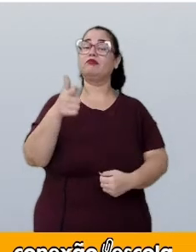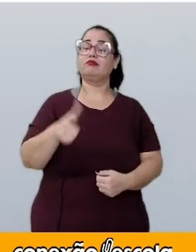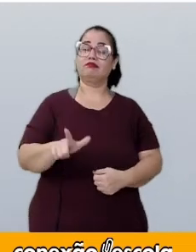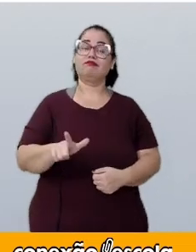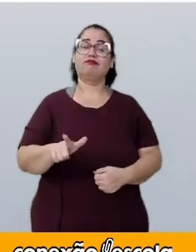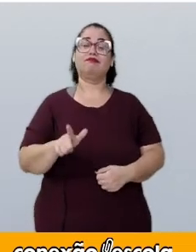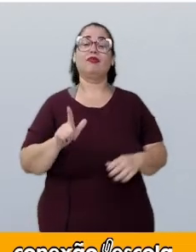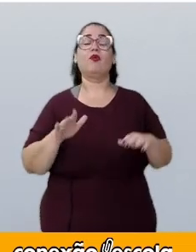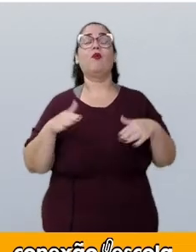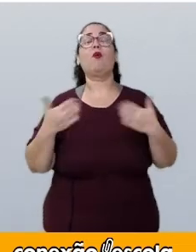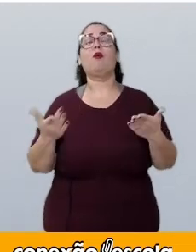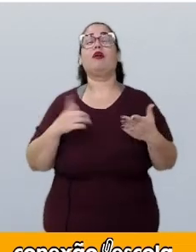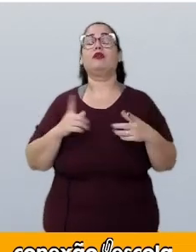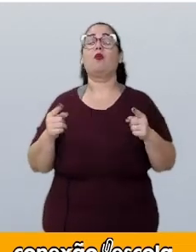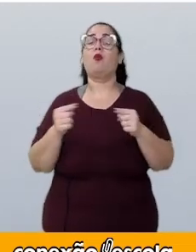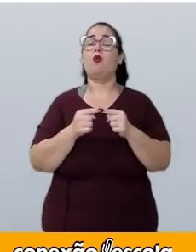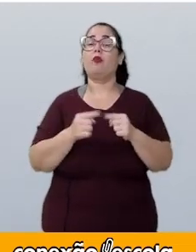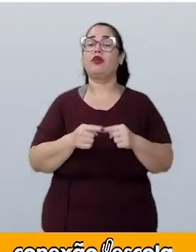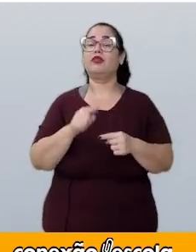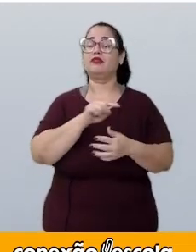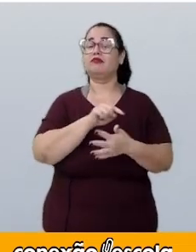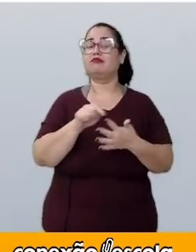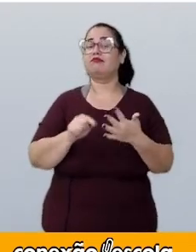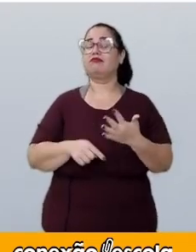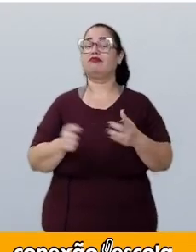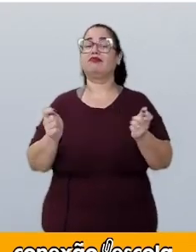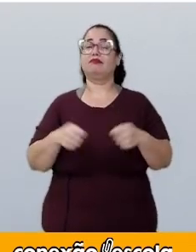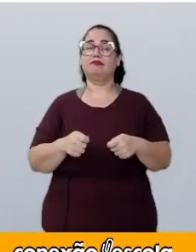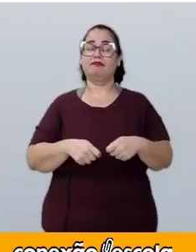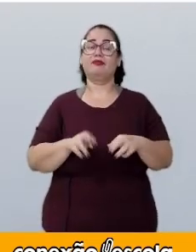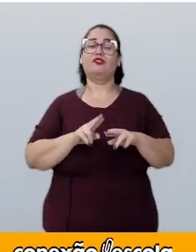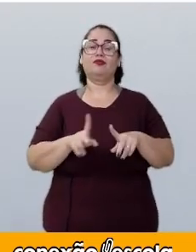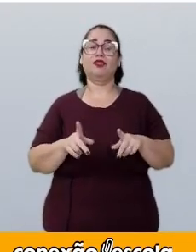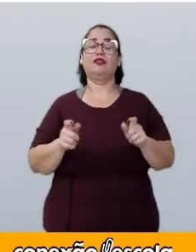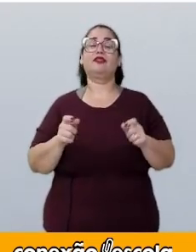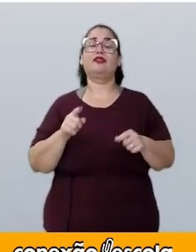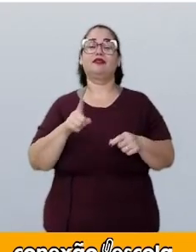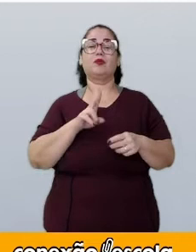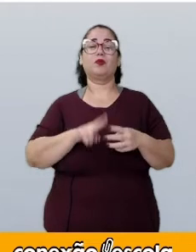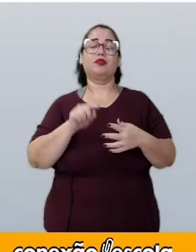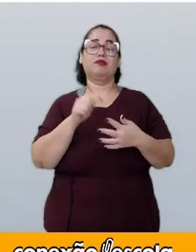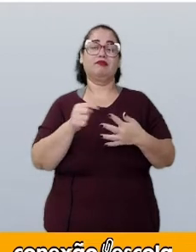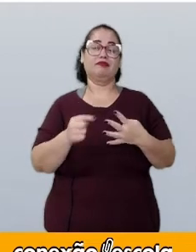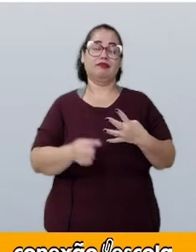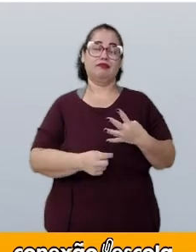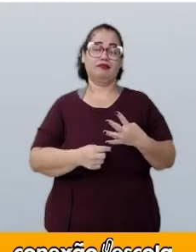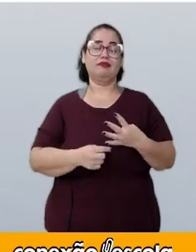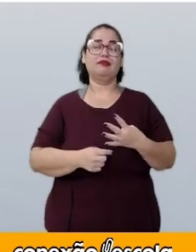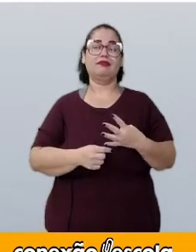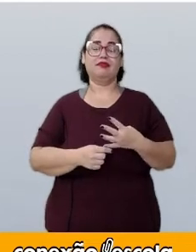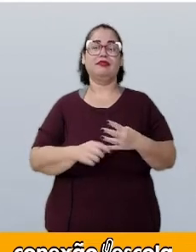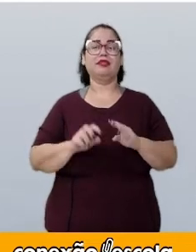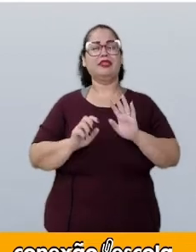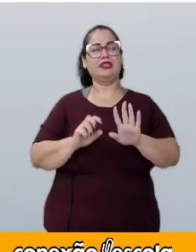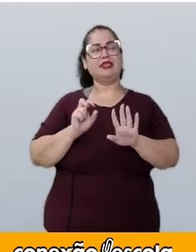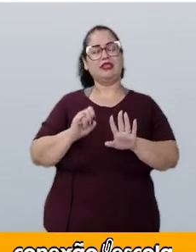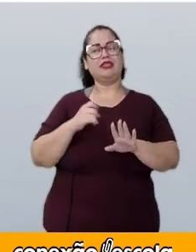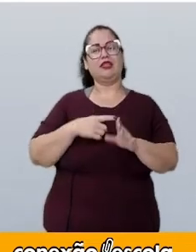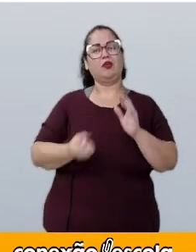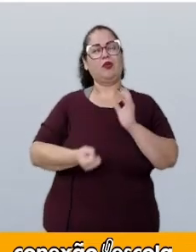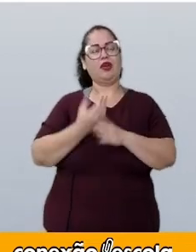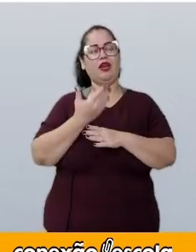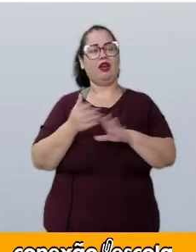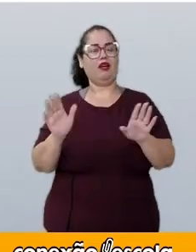quais são as combinações diferentes que ela pode formar com essas peças. Ao invés de